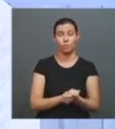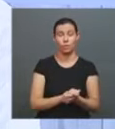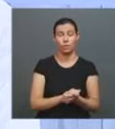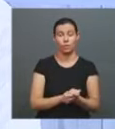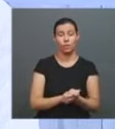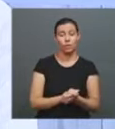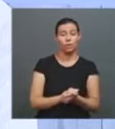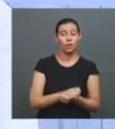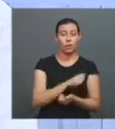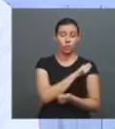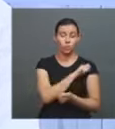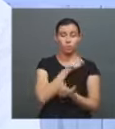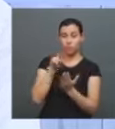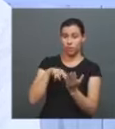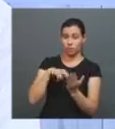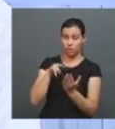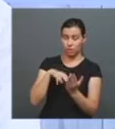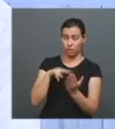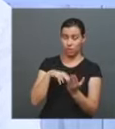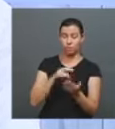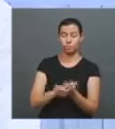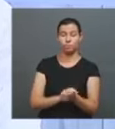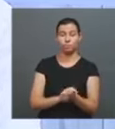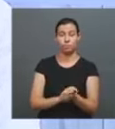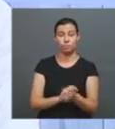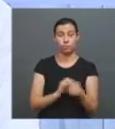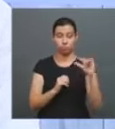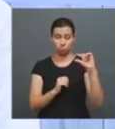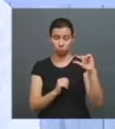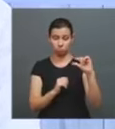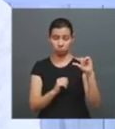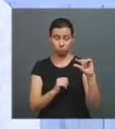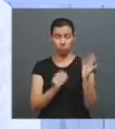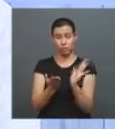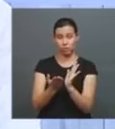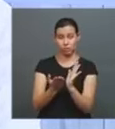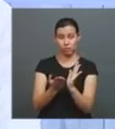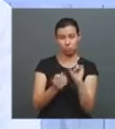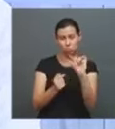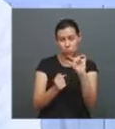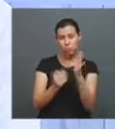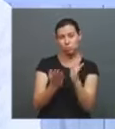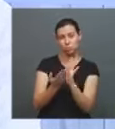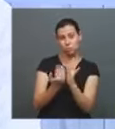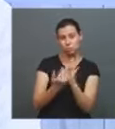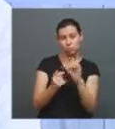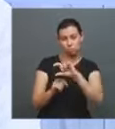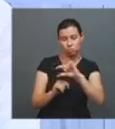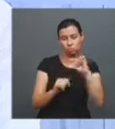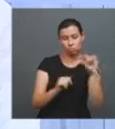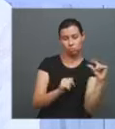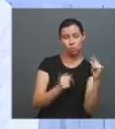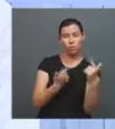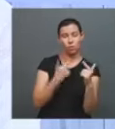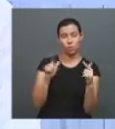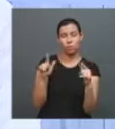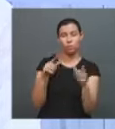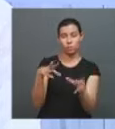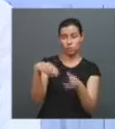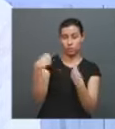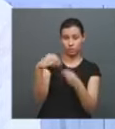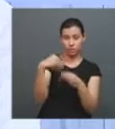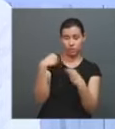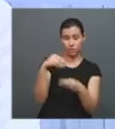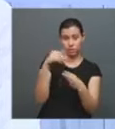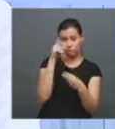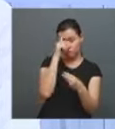textos, não são livros, mas são ou capítulos de livros ou textos de revista acadêmica, eles